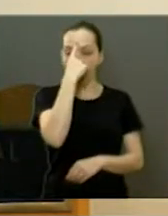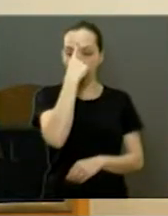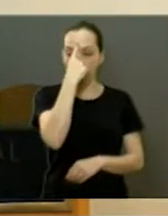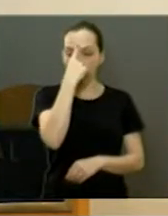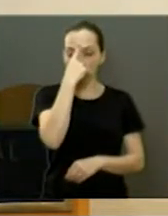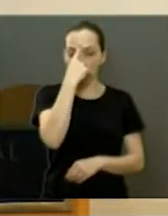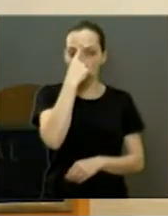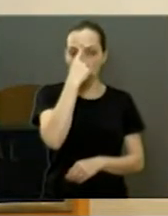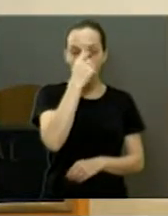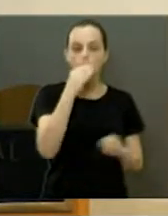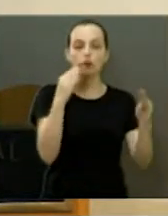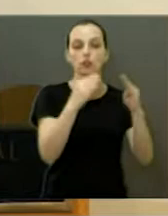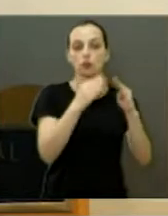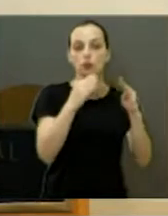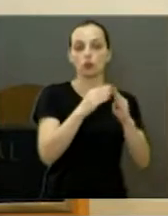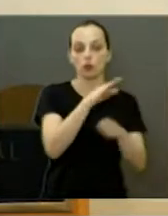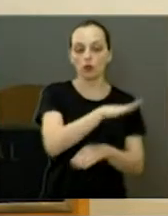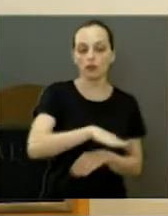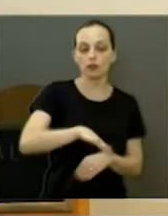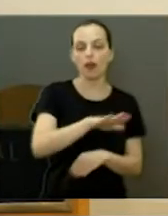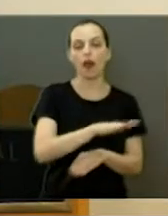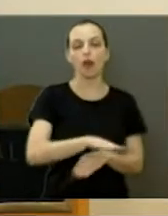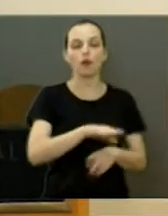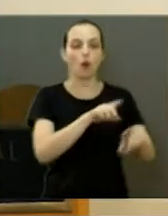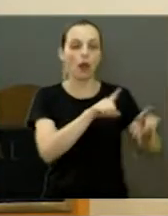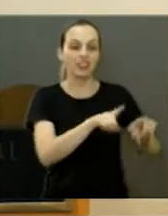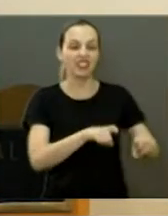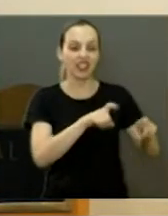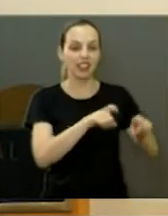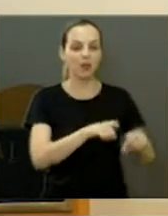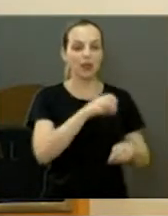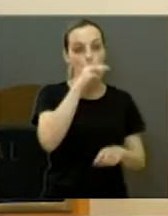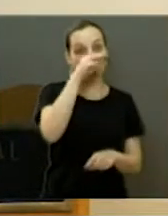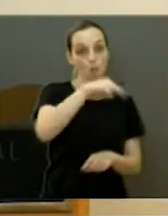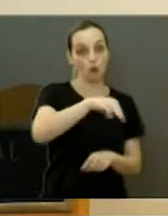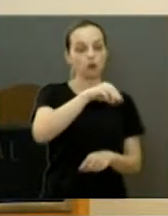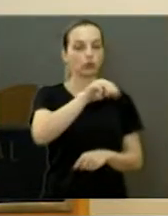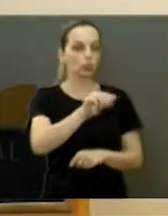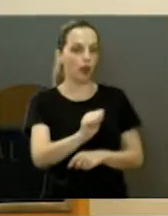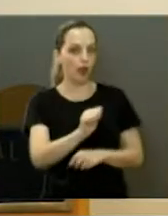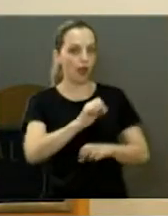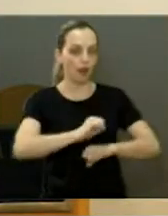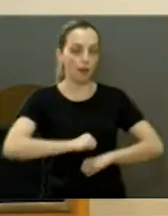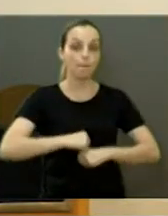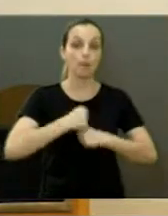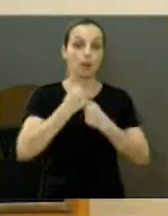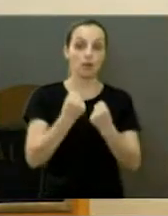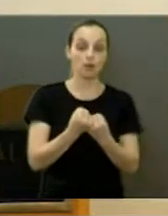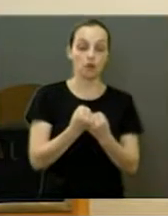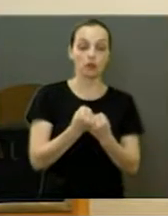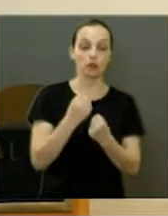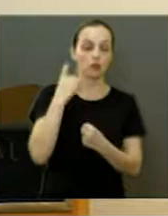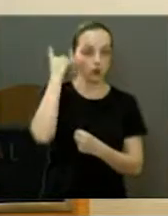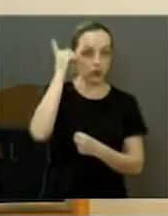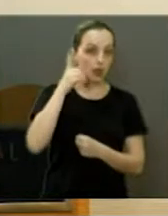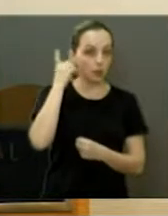os moradores do assentamento, Monte Alegre, por esforço do deputado estadual Roberto Massafera. A Prefeitura de Heracora